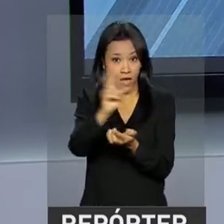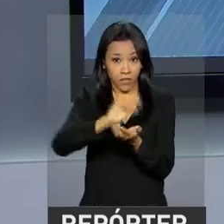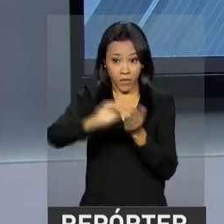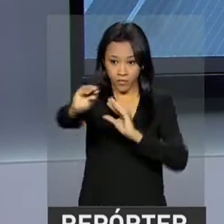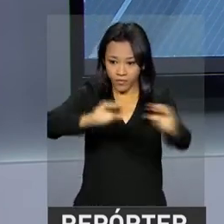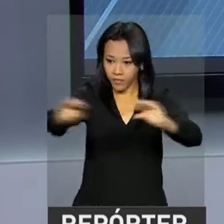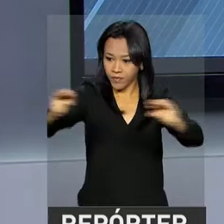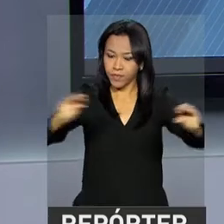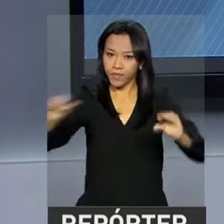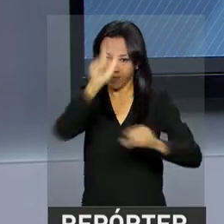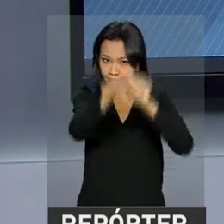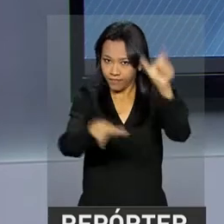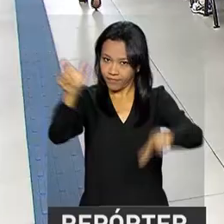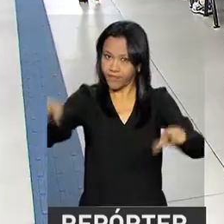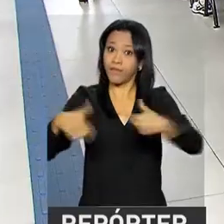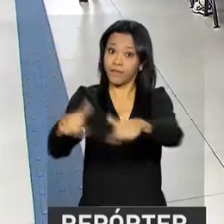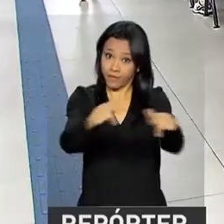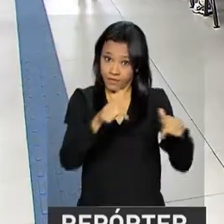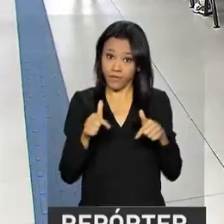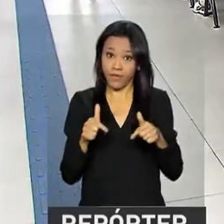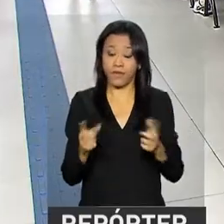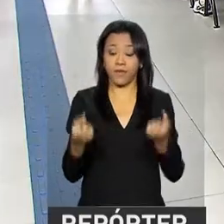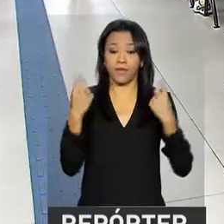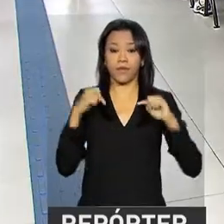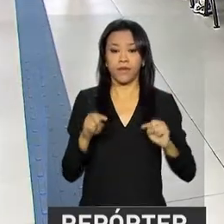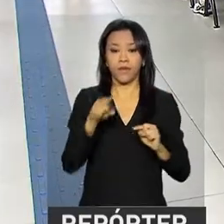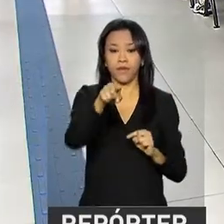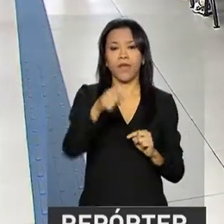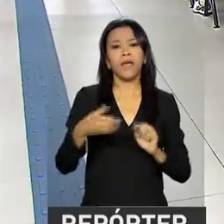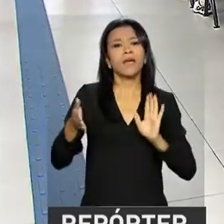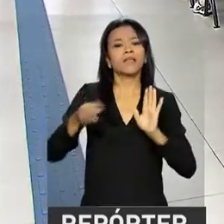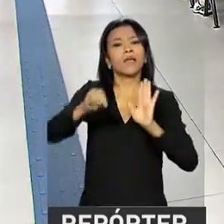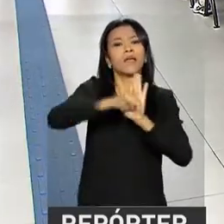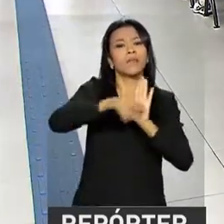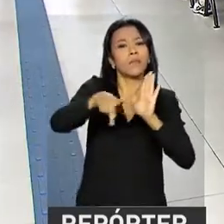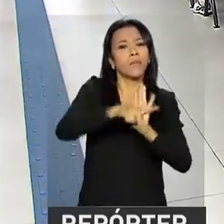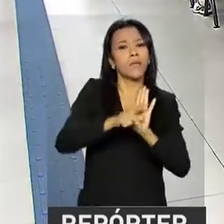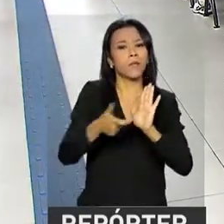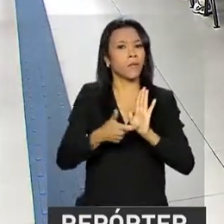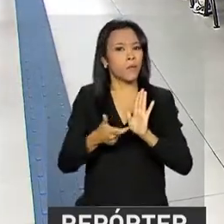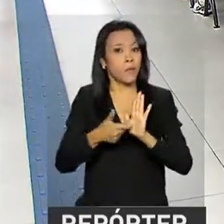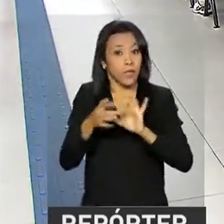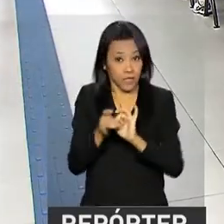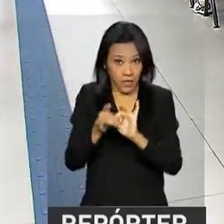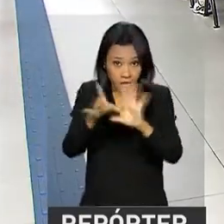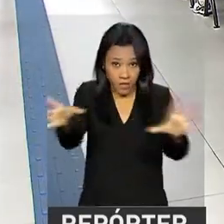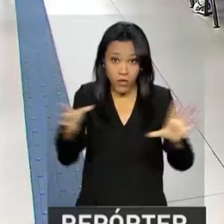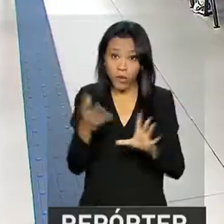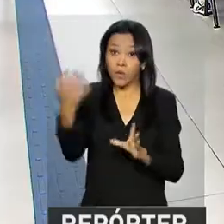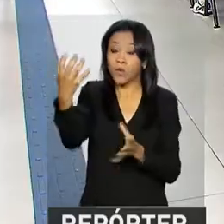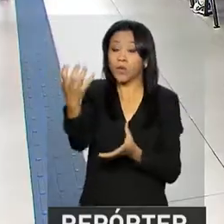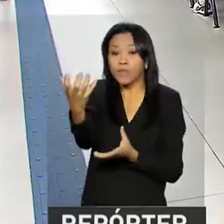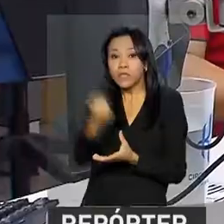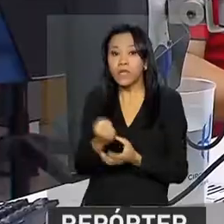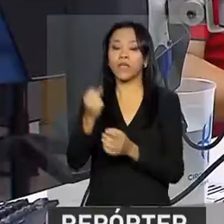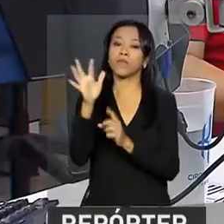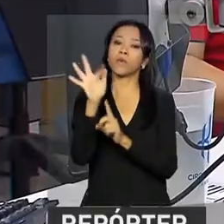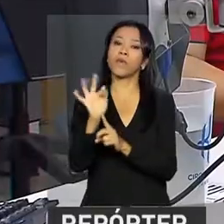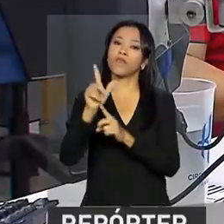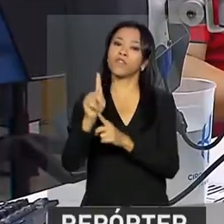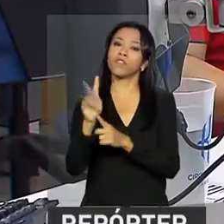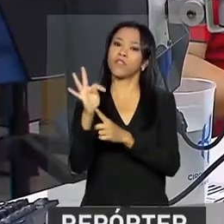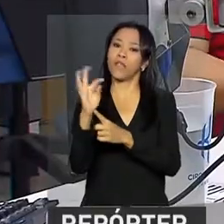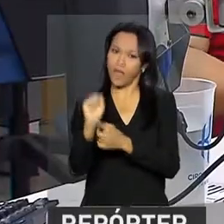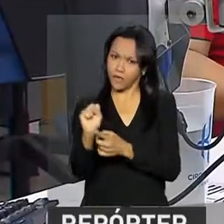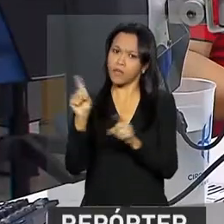contas dos trabalhadores. A medida provisória que liberou o saque das contas inativas do FGTS, também